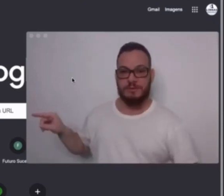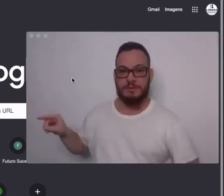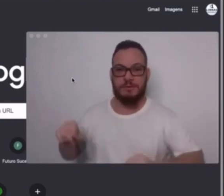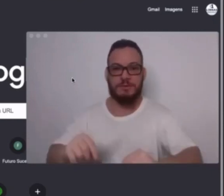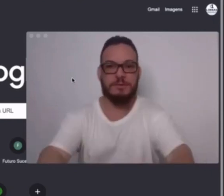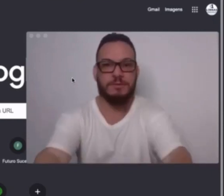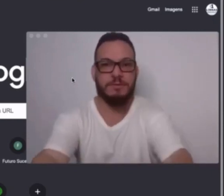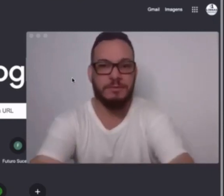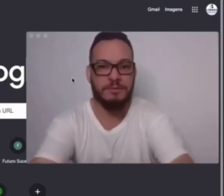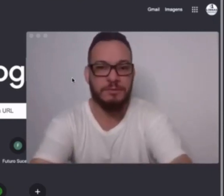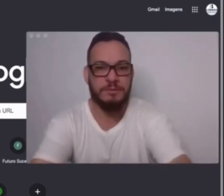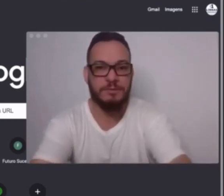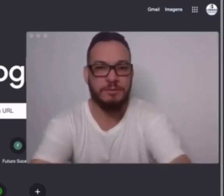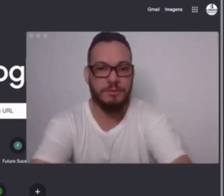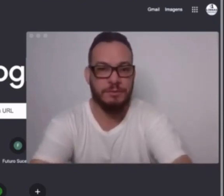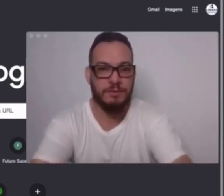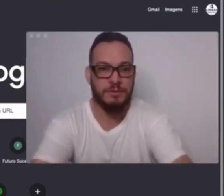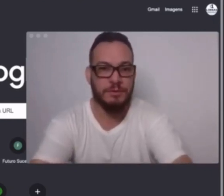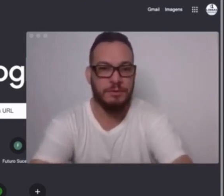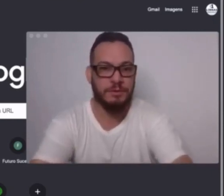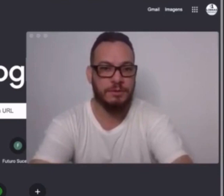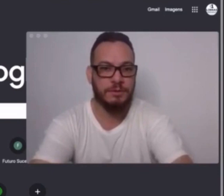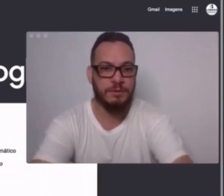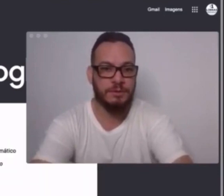a gente usar durante o Congressim. Então, vamos lá.